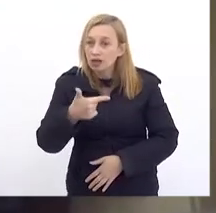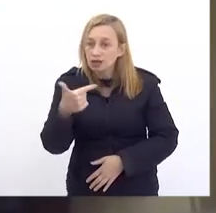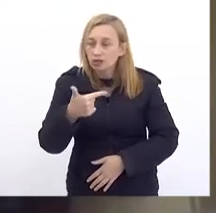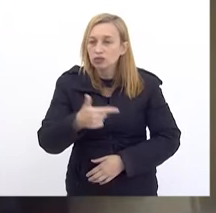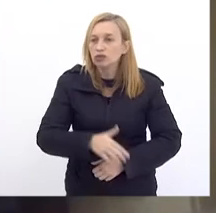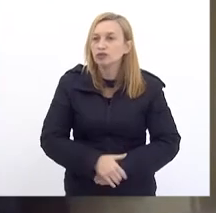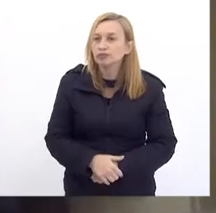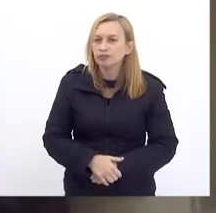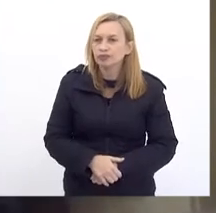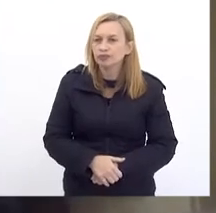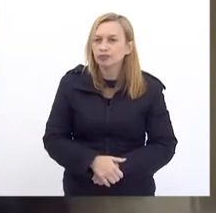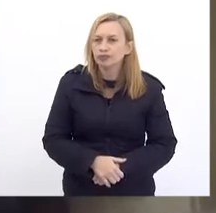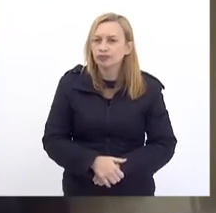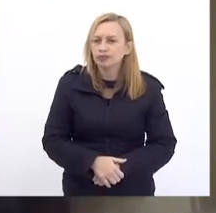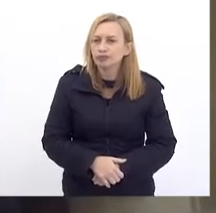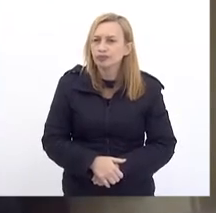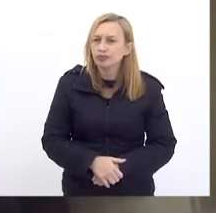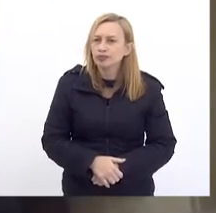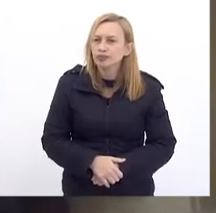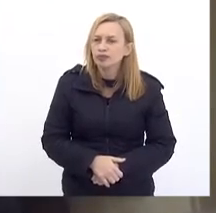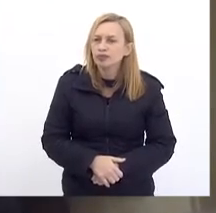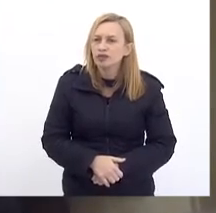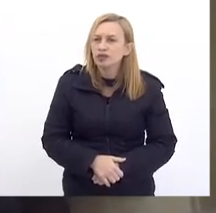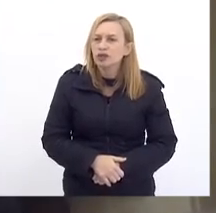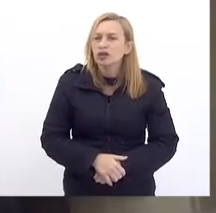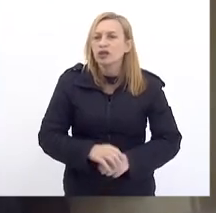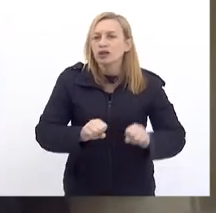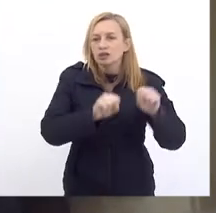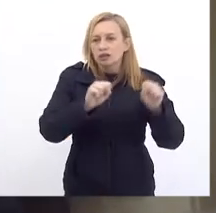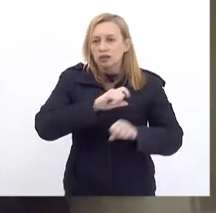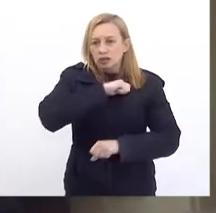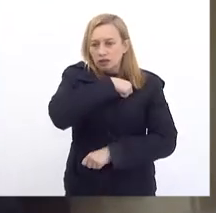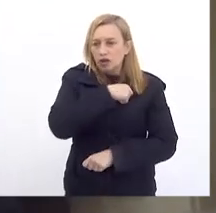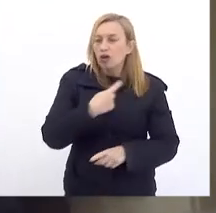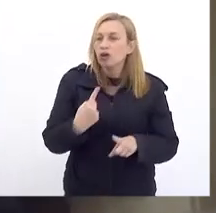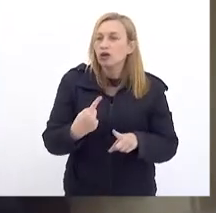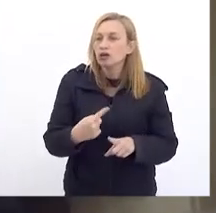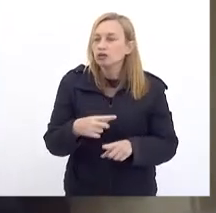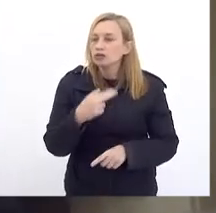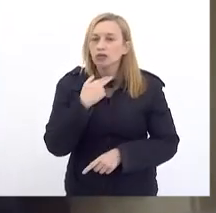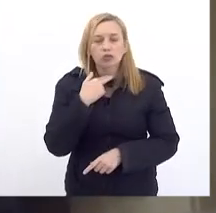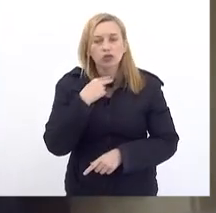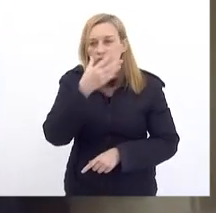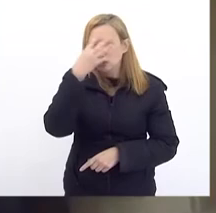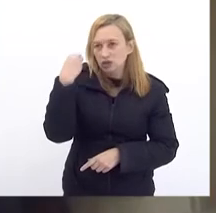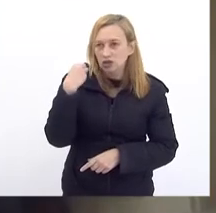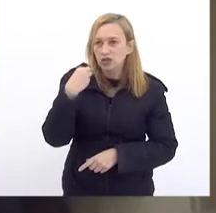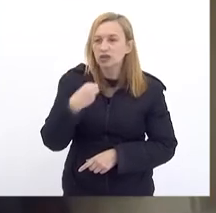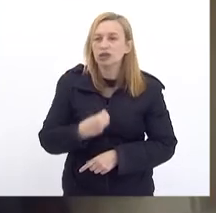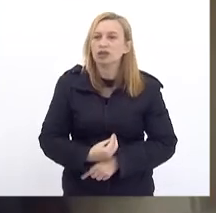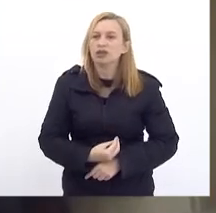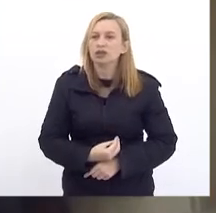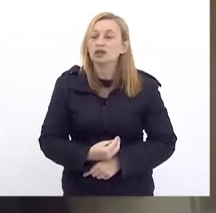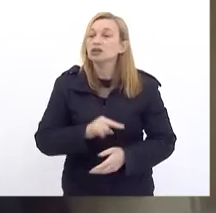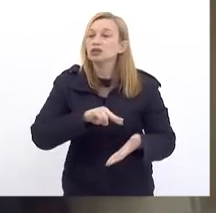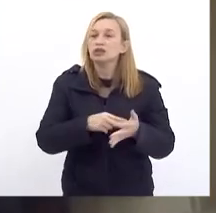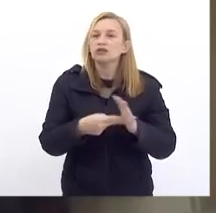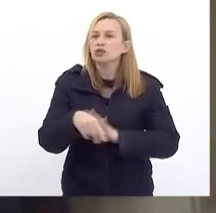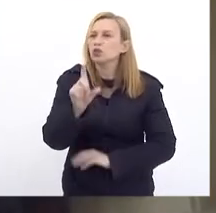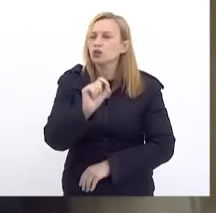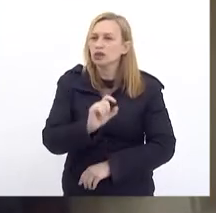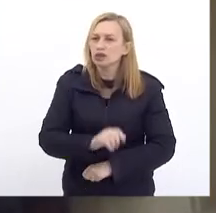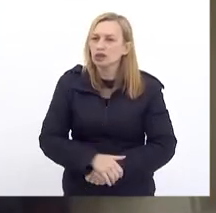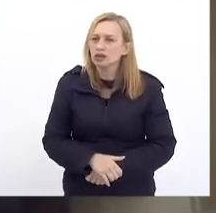É a adesão O regime De recuperação Fiscal Porque nós Não podemos esquecer Que isso Significa